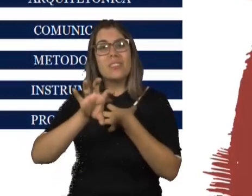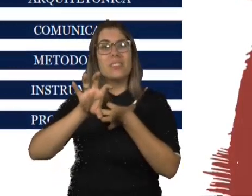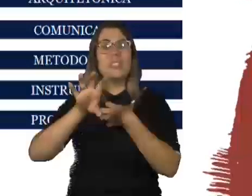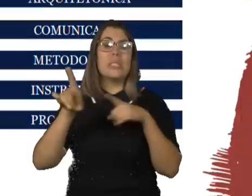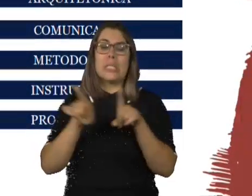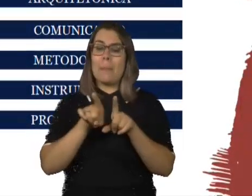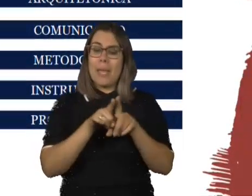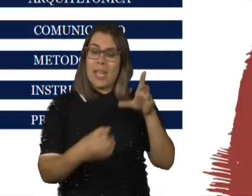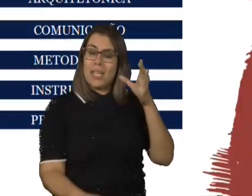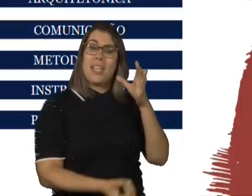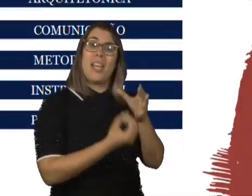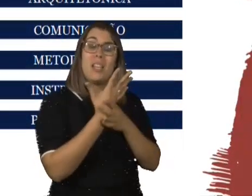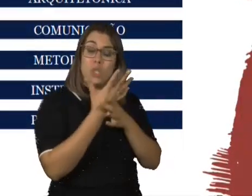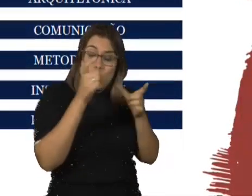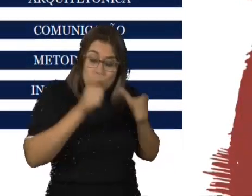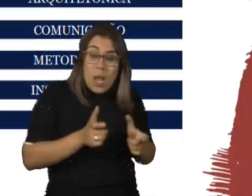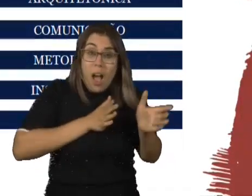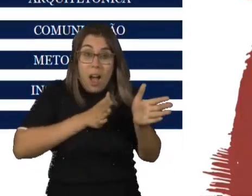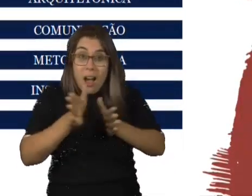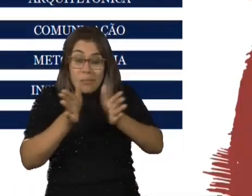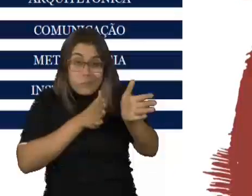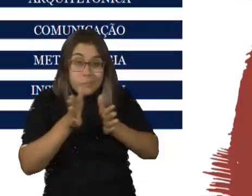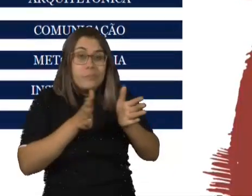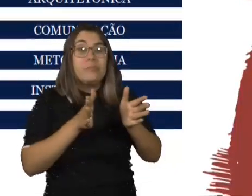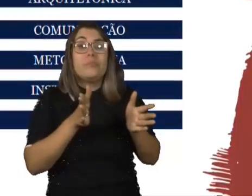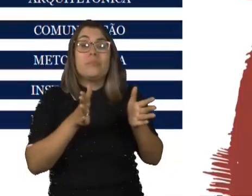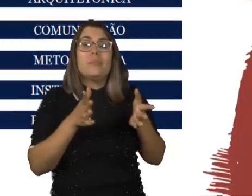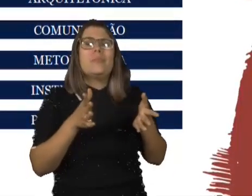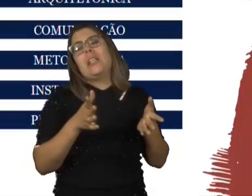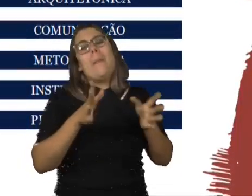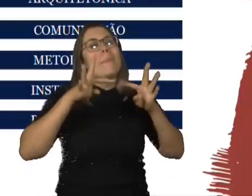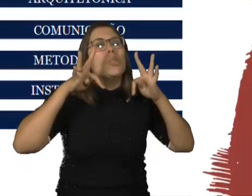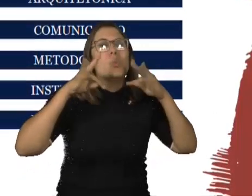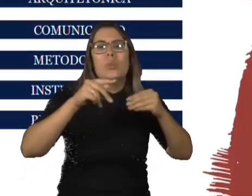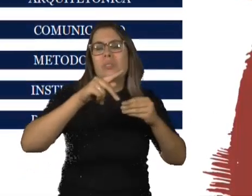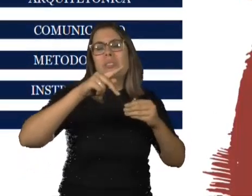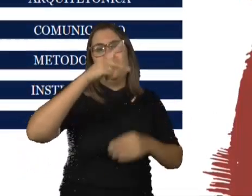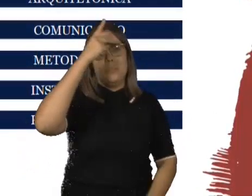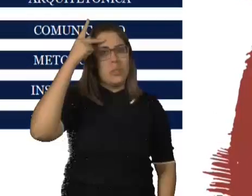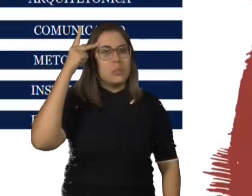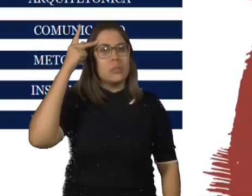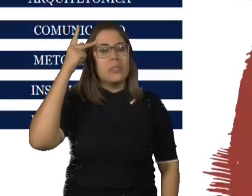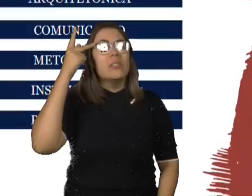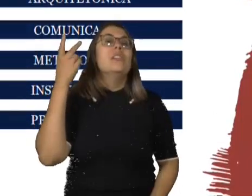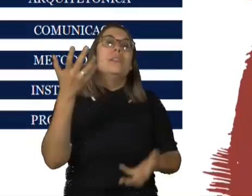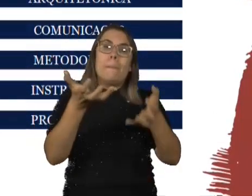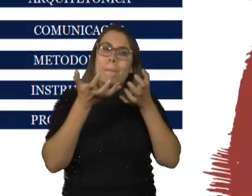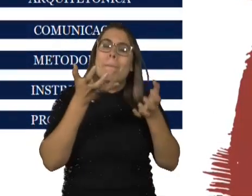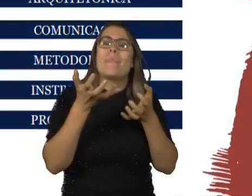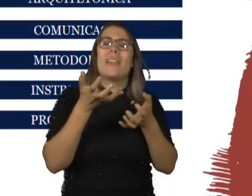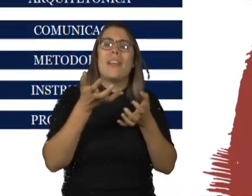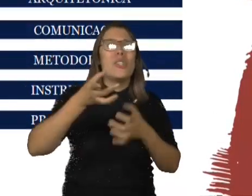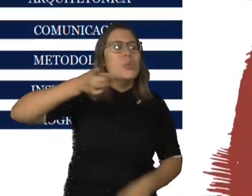a criação de um ambiente acessível, a preocupação em criar um ambiente acessível para todas as pessoas, e requer a construção constante